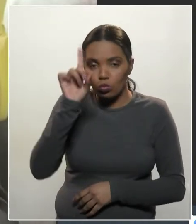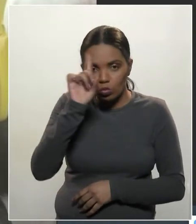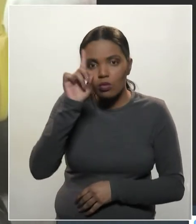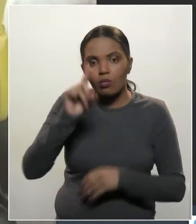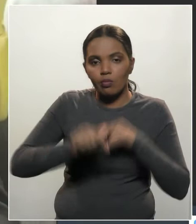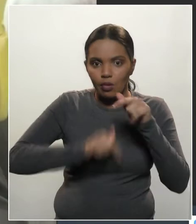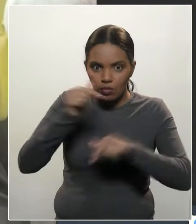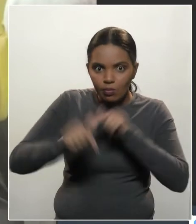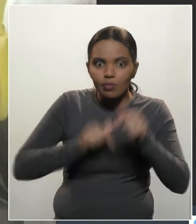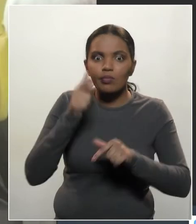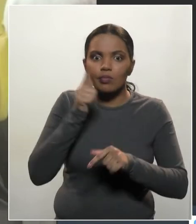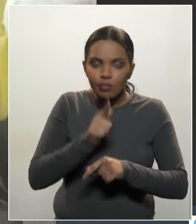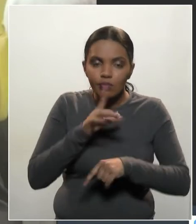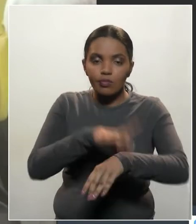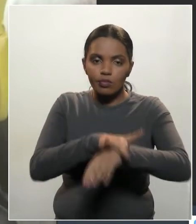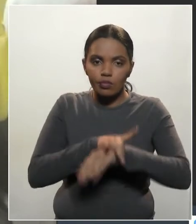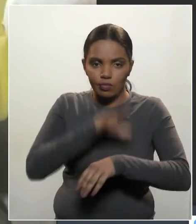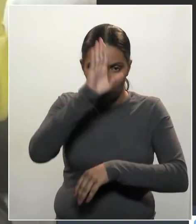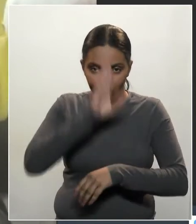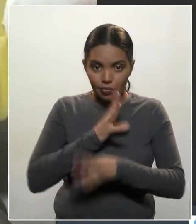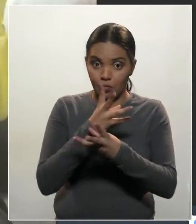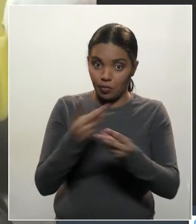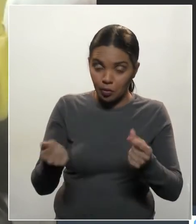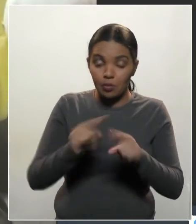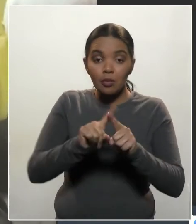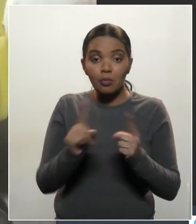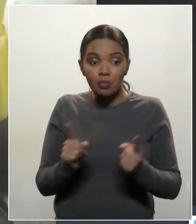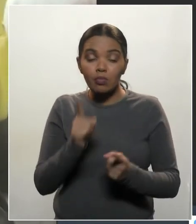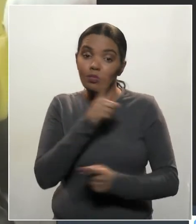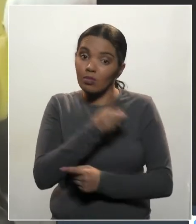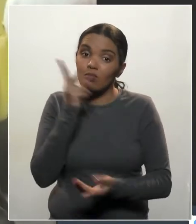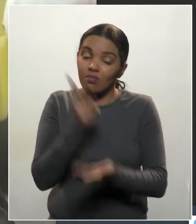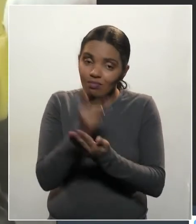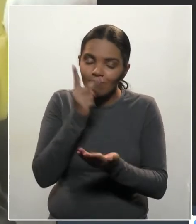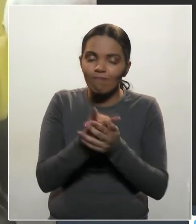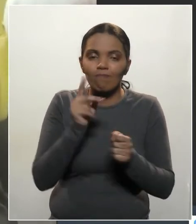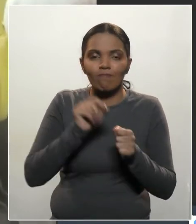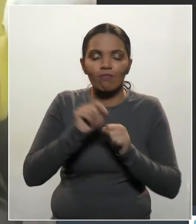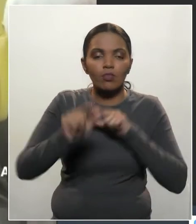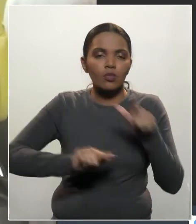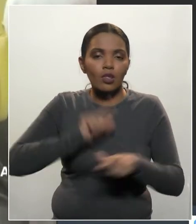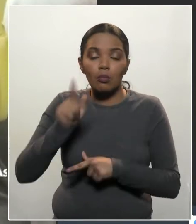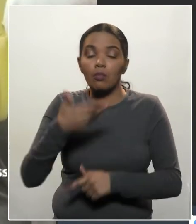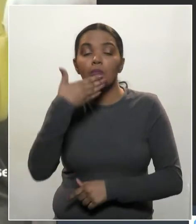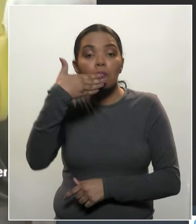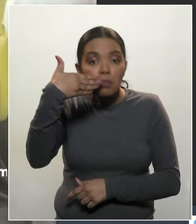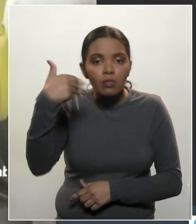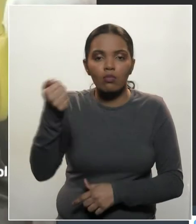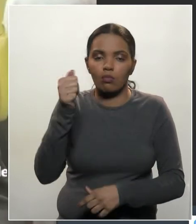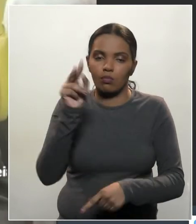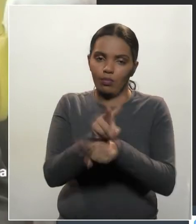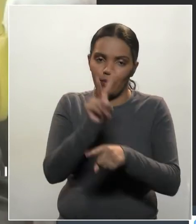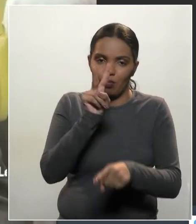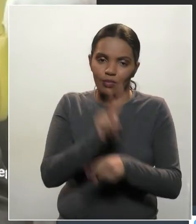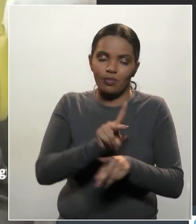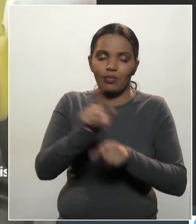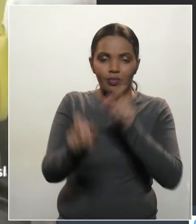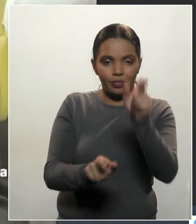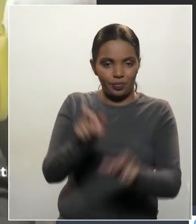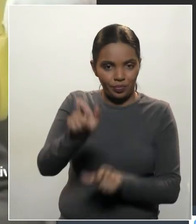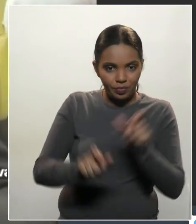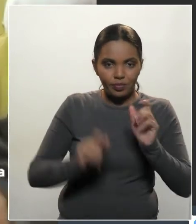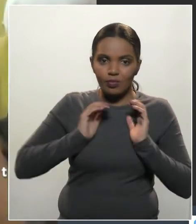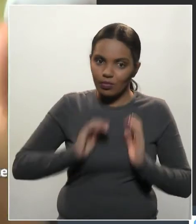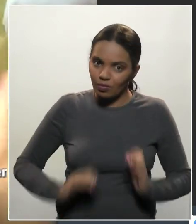para prestar segurança pública de qualidade, vem procurando fazer o melhor para defender a sociedade, para defender o cidadão de